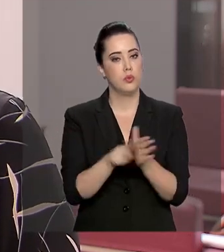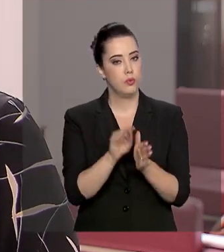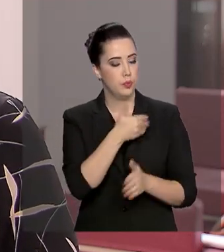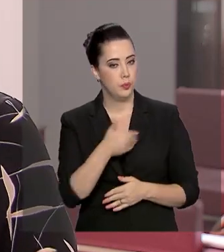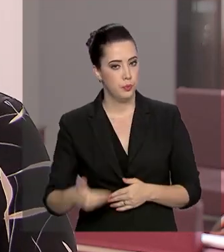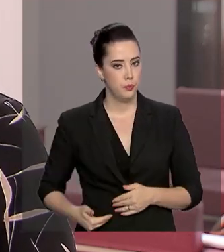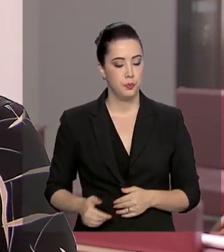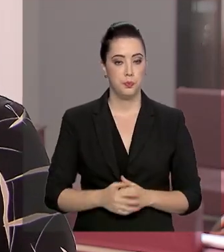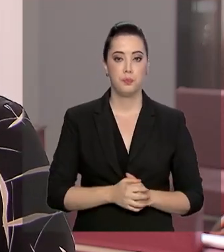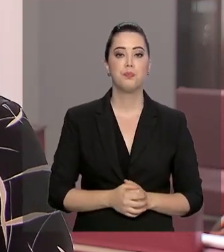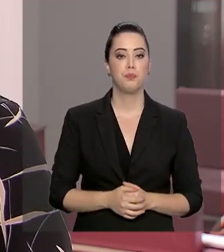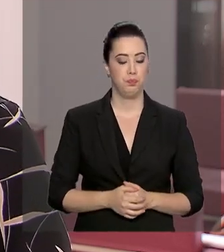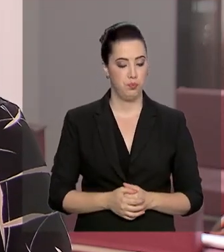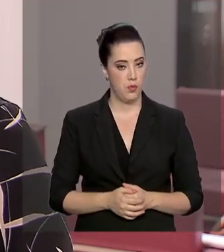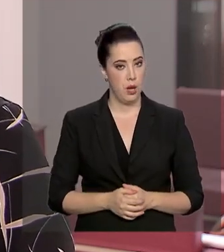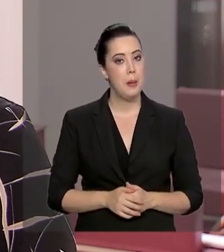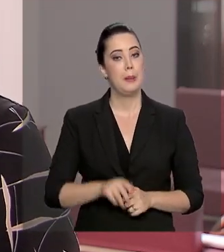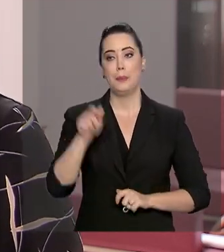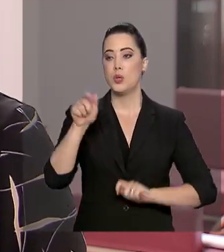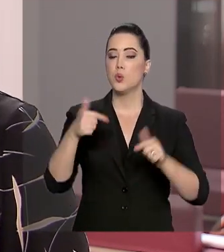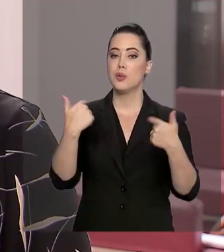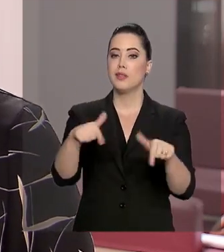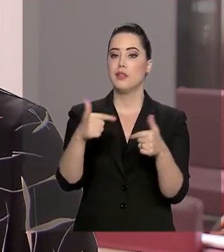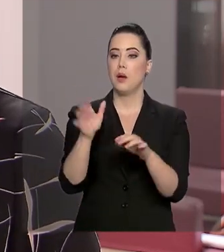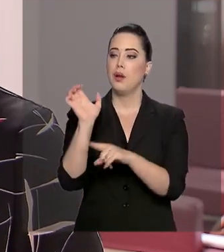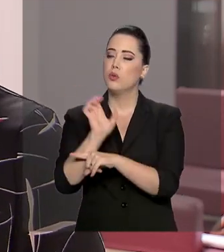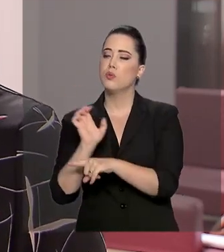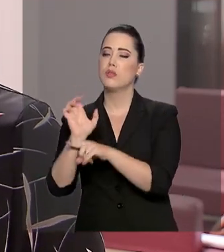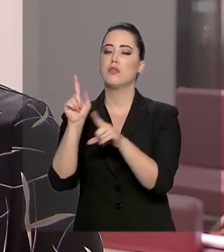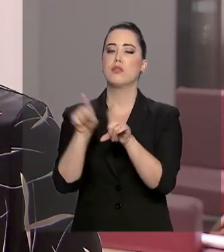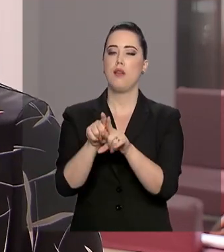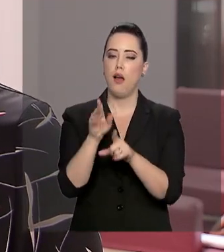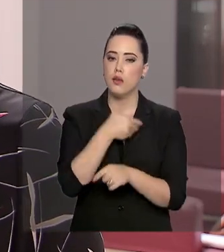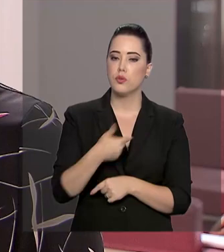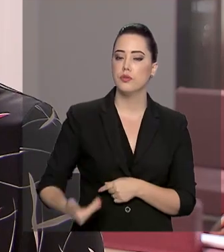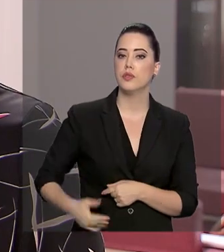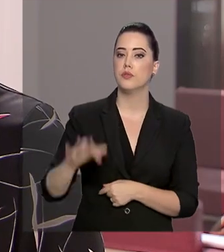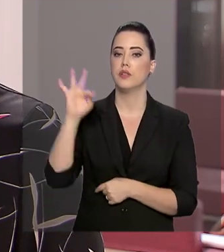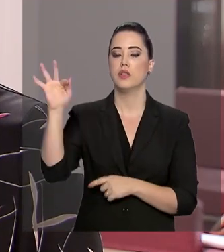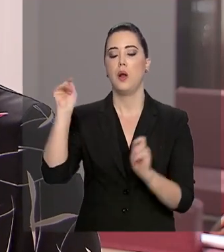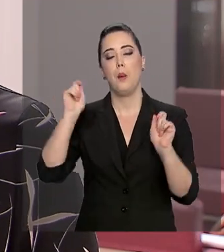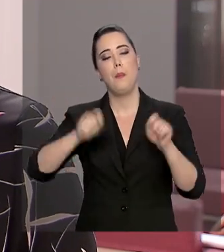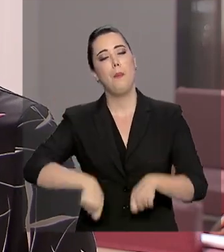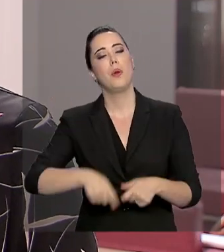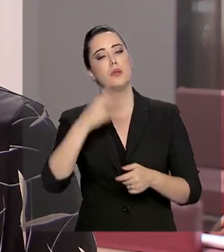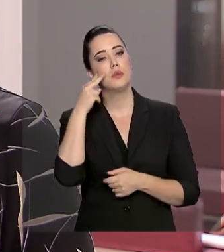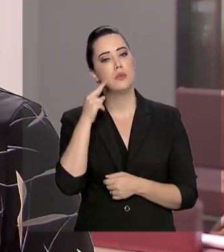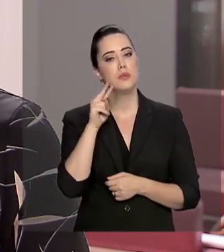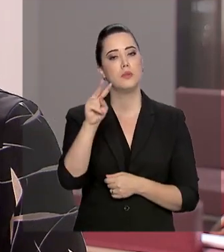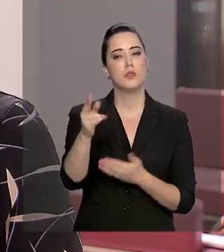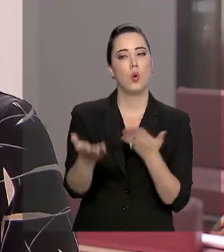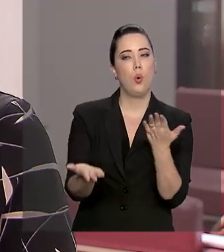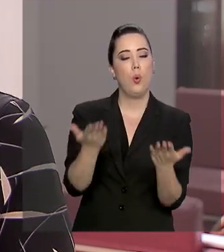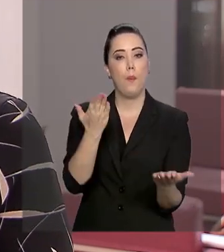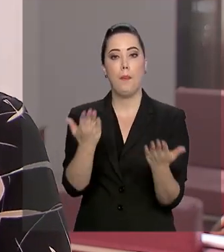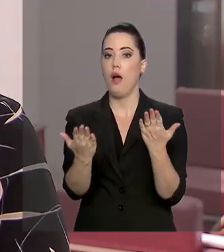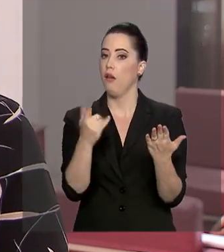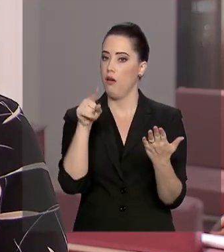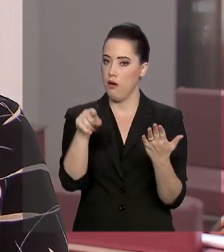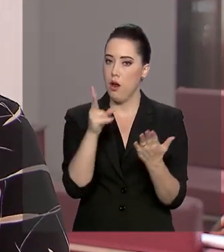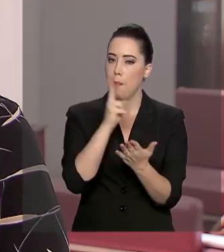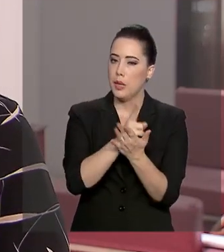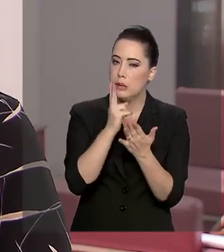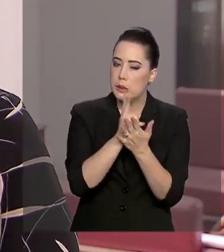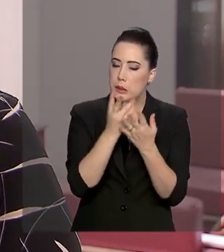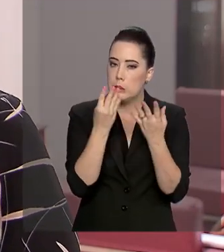gestores, tanto dos estados, quanto também as equipes dos ministérios do governo federal, tenham condições de, baseada na mesma estrutura